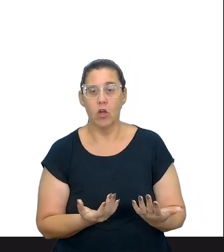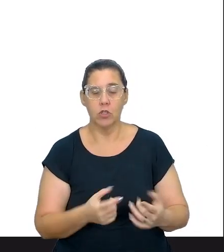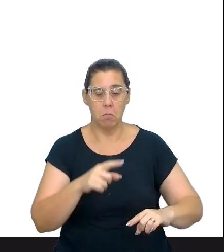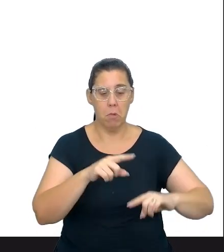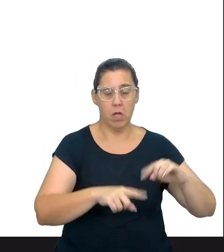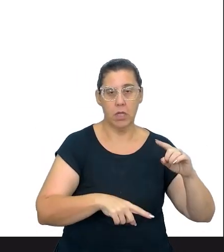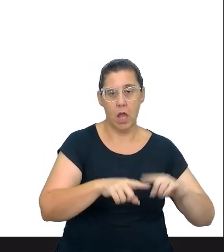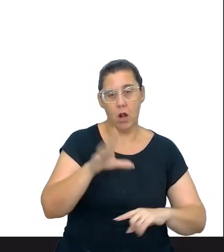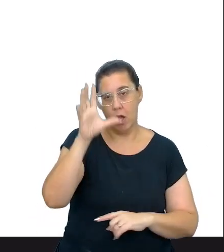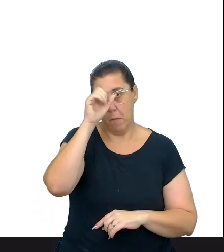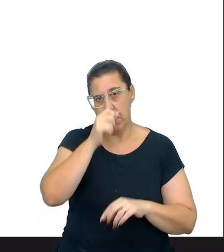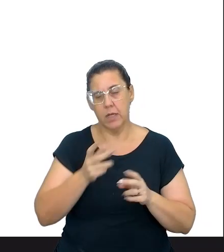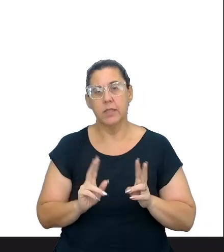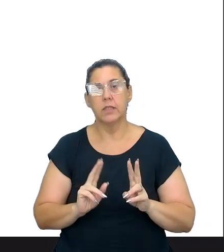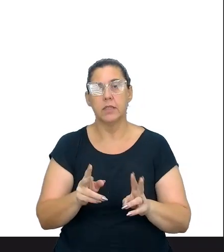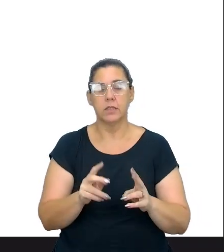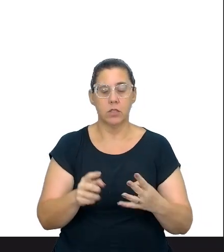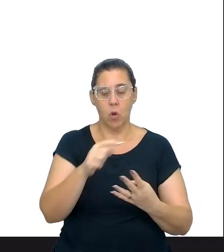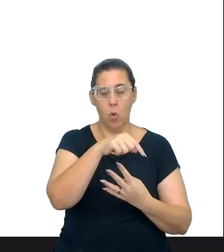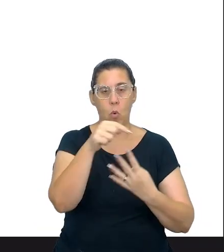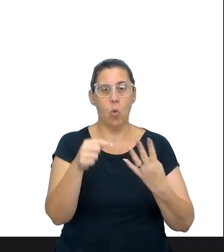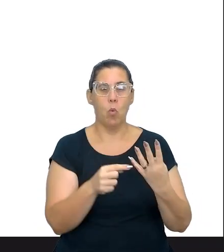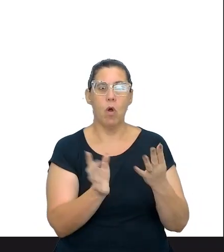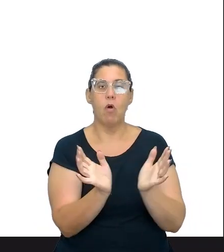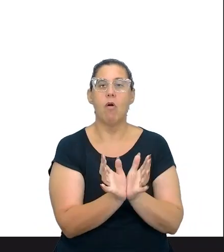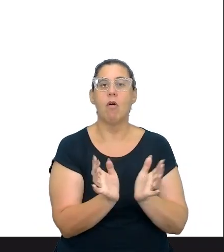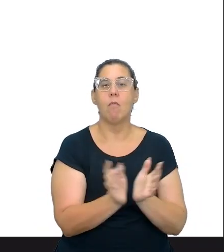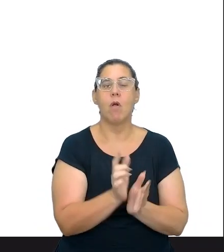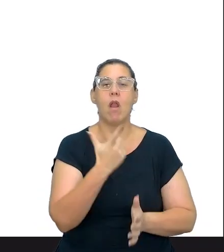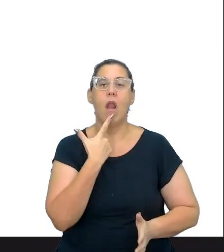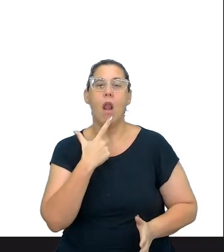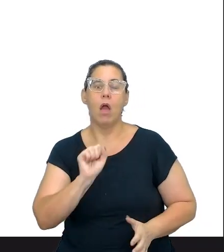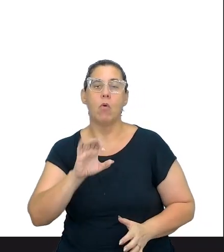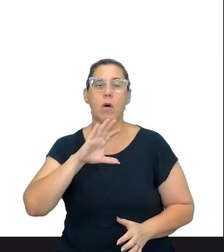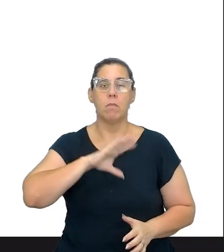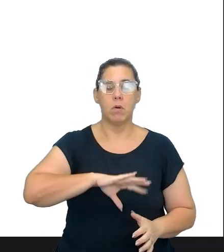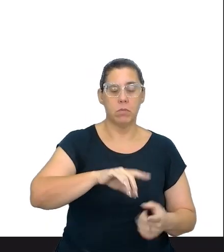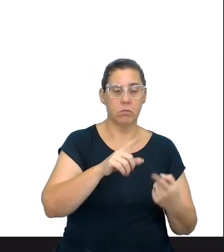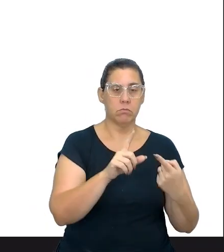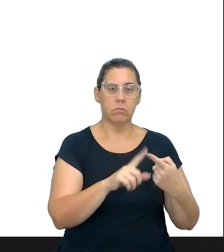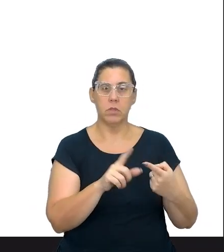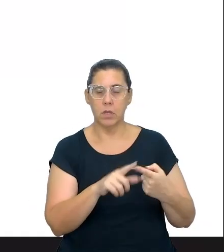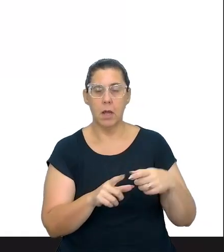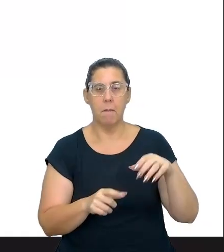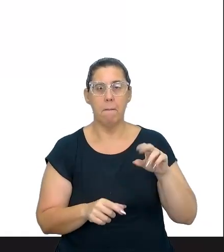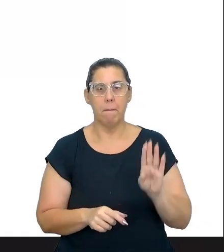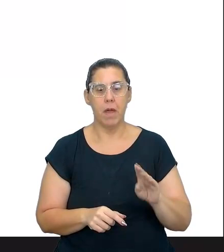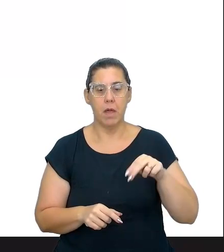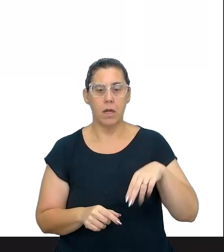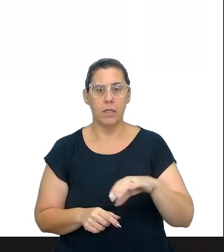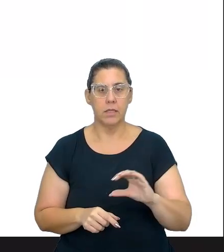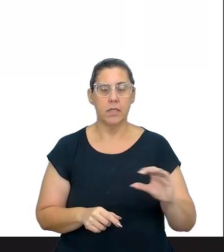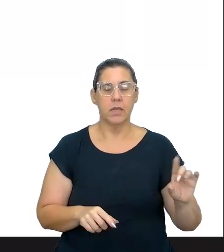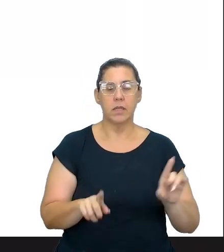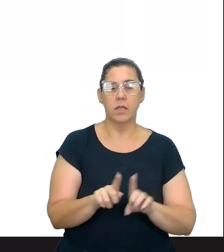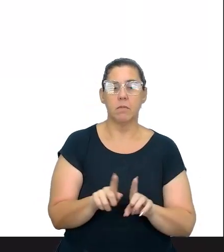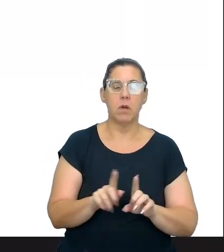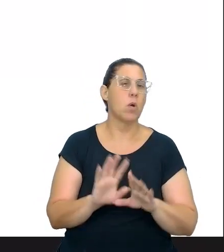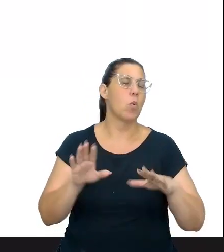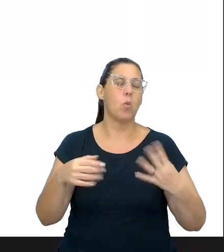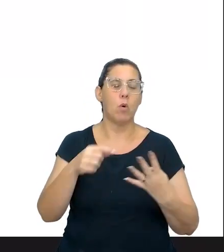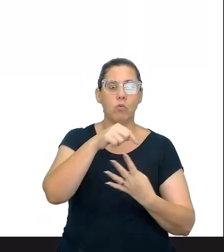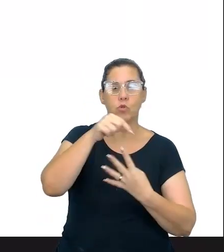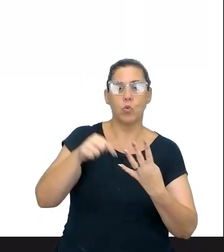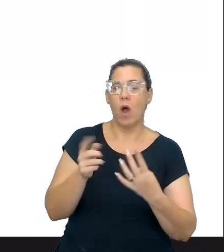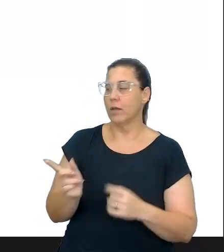Sempre, ele trabalha dentro dos quatro eixos da língua portuguesa, né? Que está proposto lá na BNCC também. Quais são esses